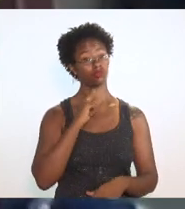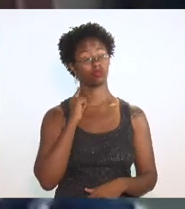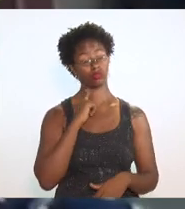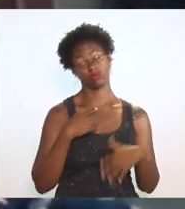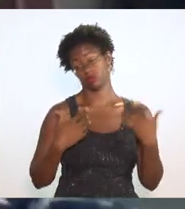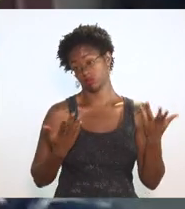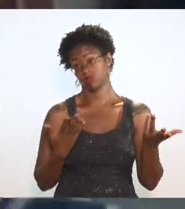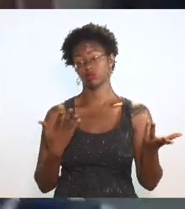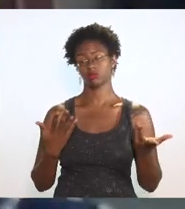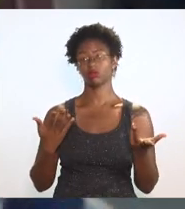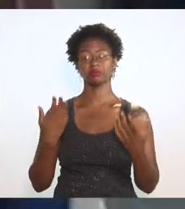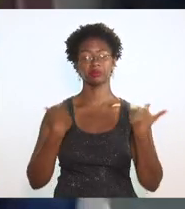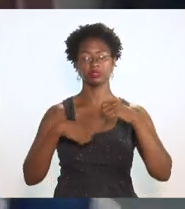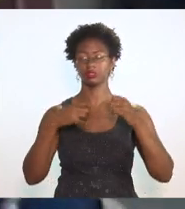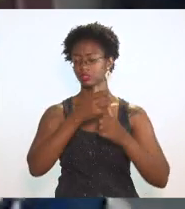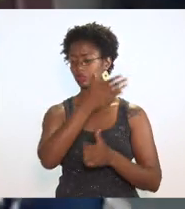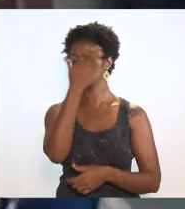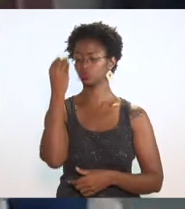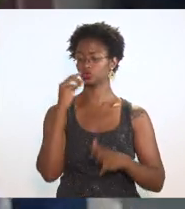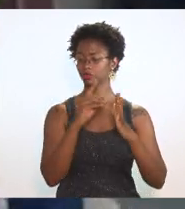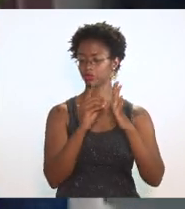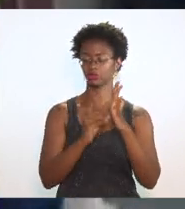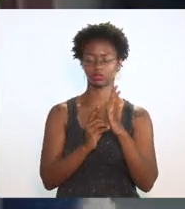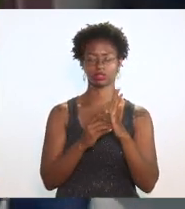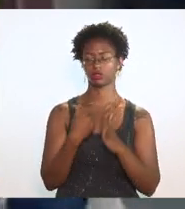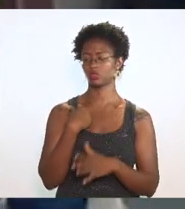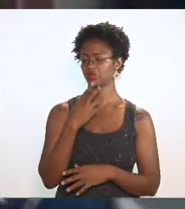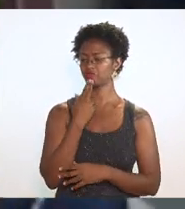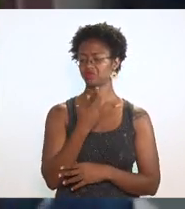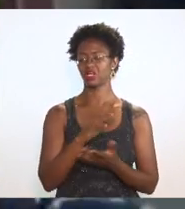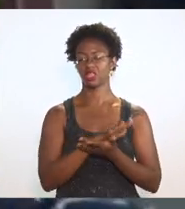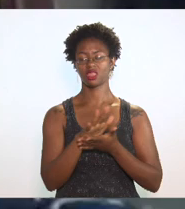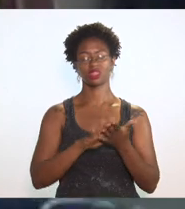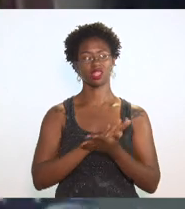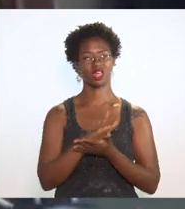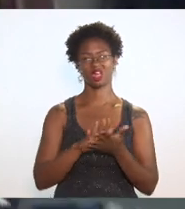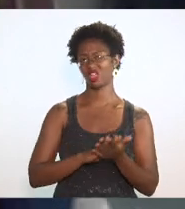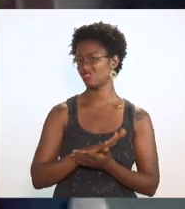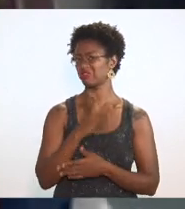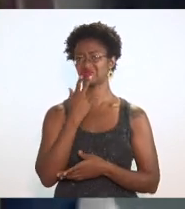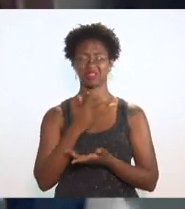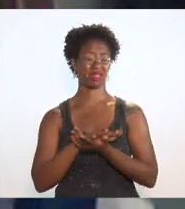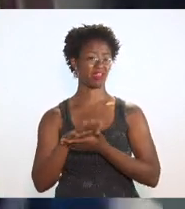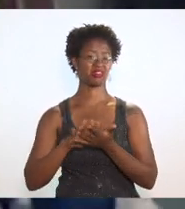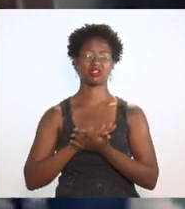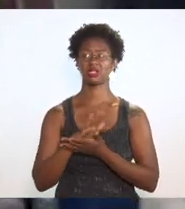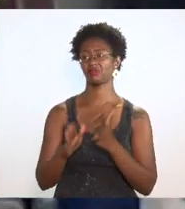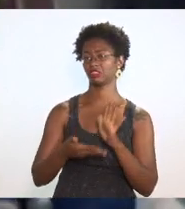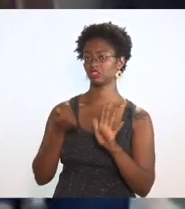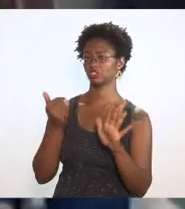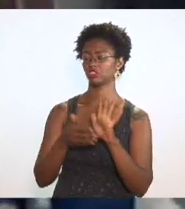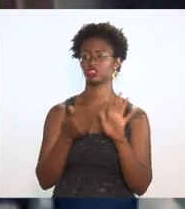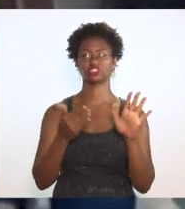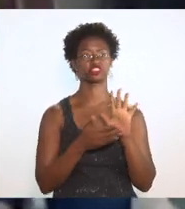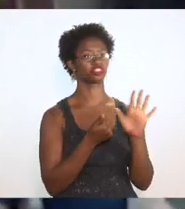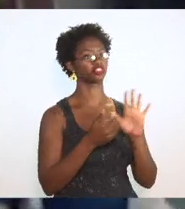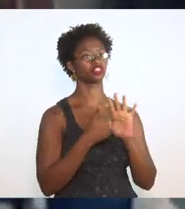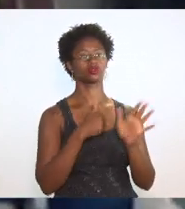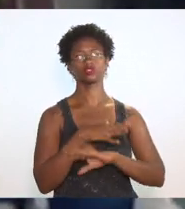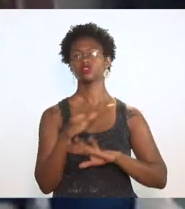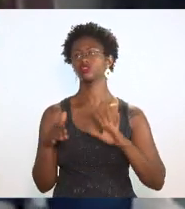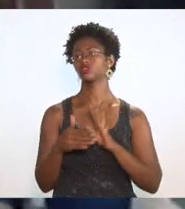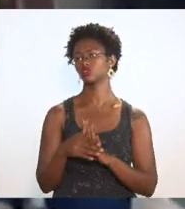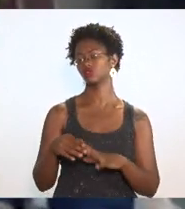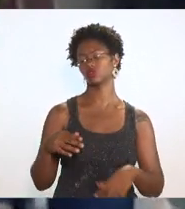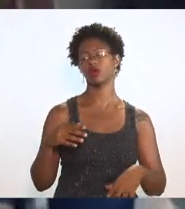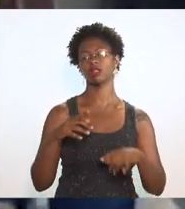eu acho que tem que esquecer esse decreto eu não citaria não citaria a cláusula 12ª tirava qualquer referência ao artigo 3º